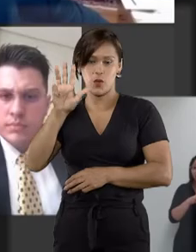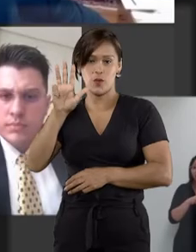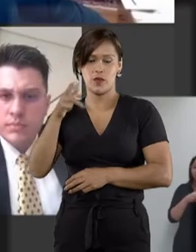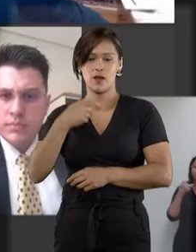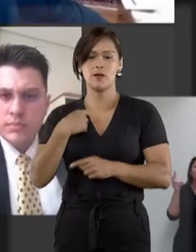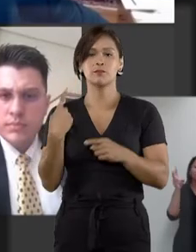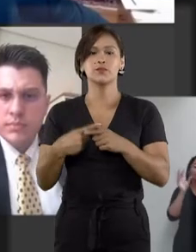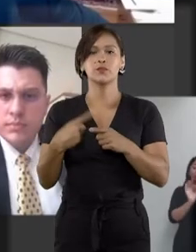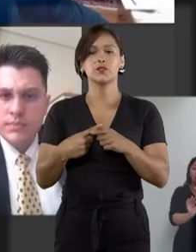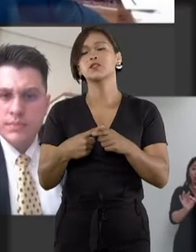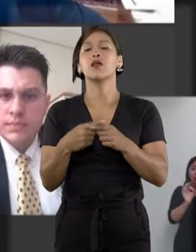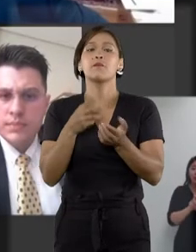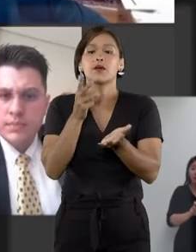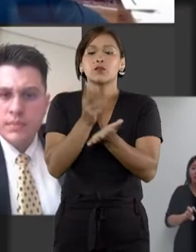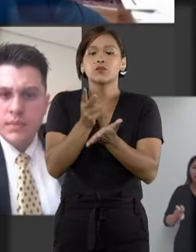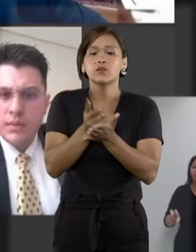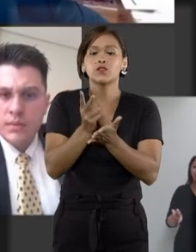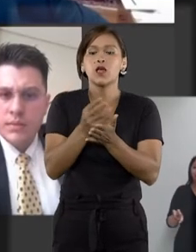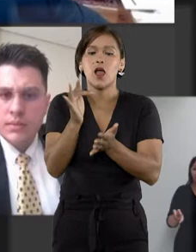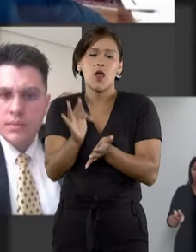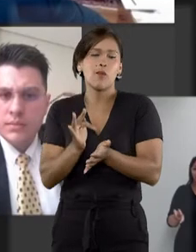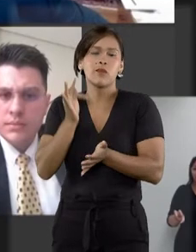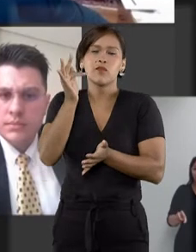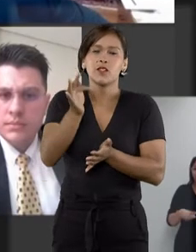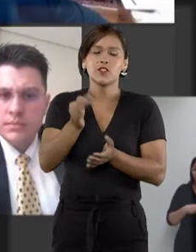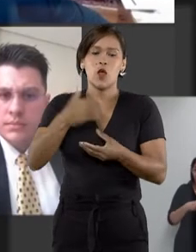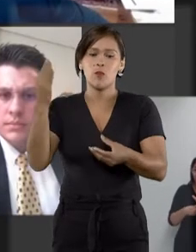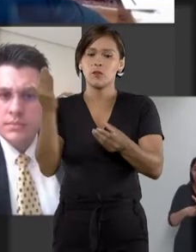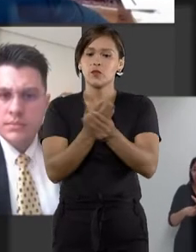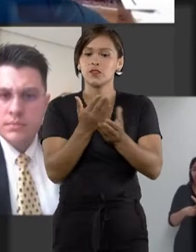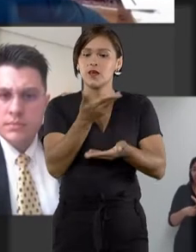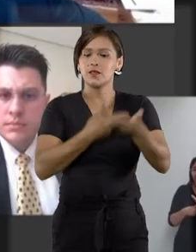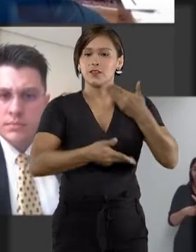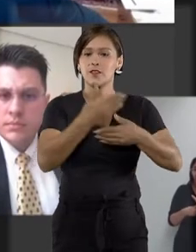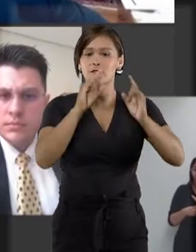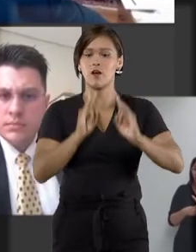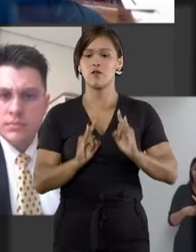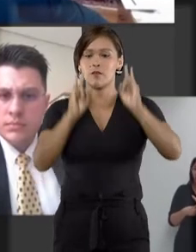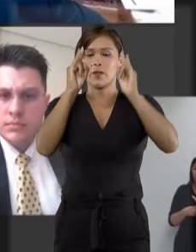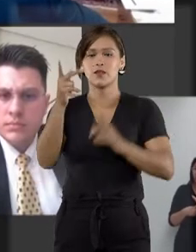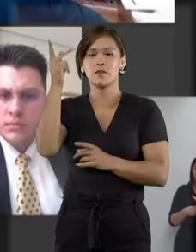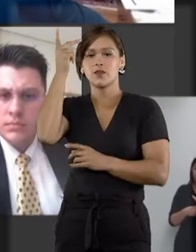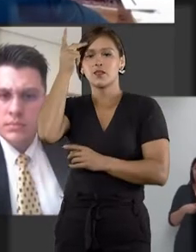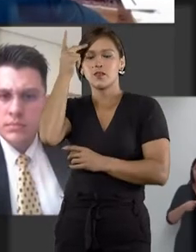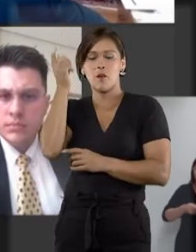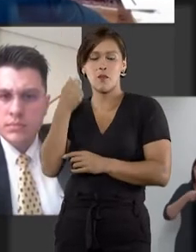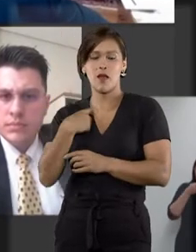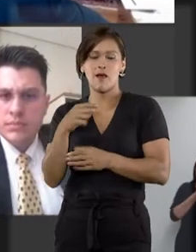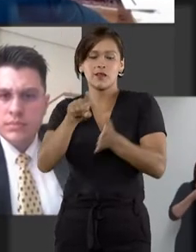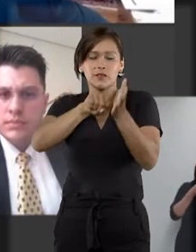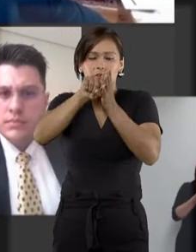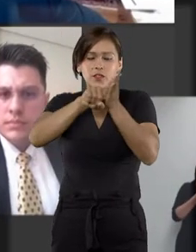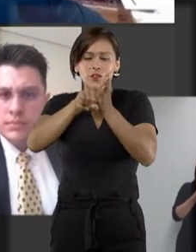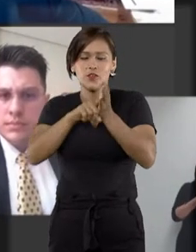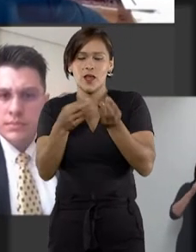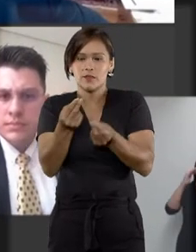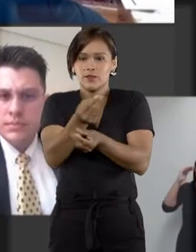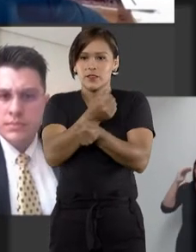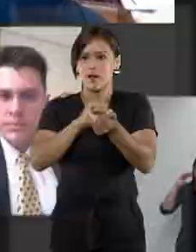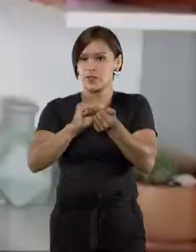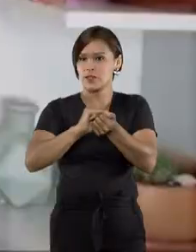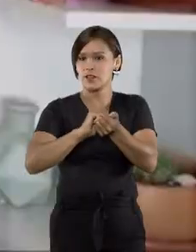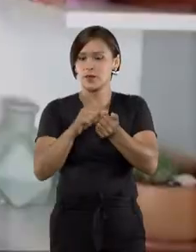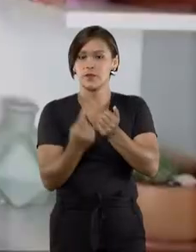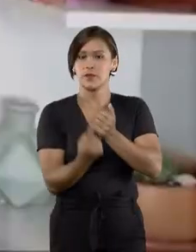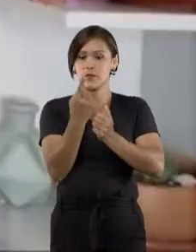para sobrestar o andamento ou adiar a apreciação do processo que envolve o triplex do Guarujá em São Paulo, investigado na Operação Lava